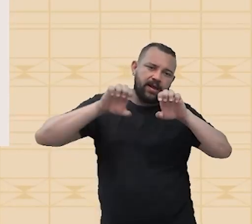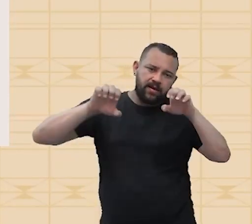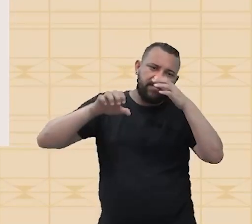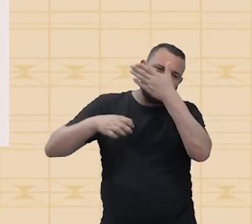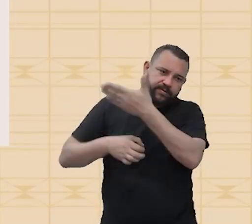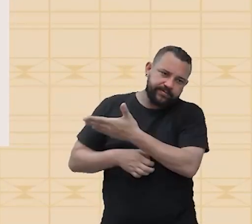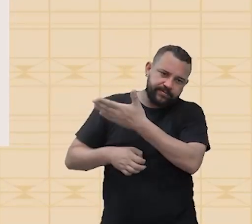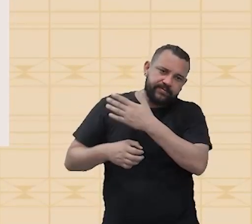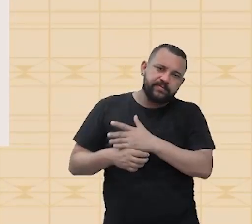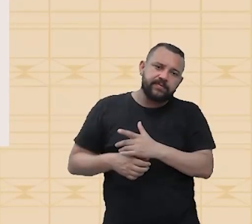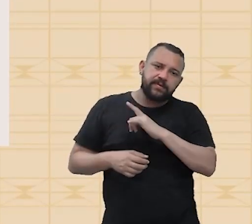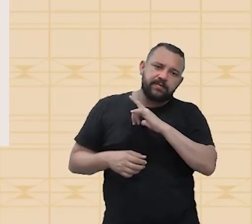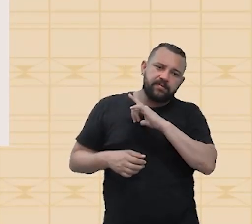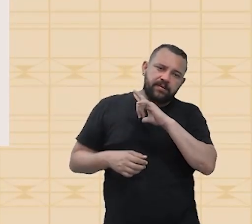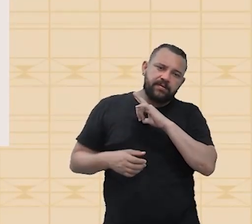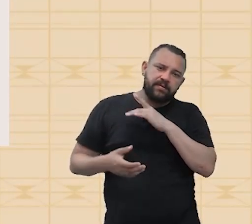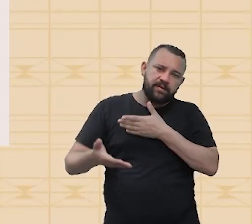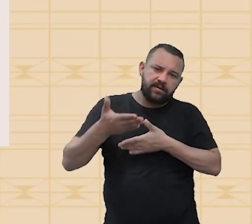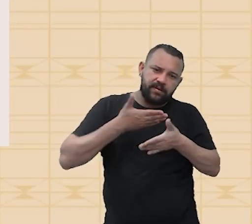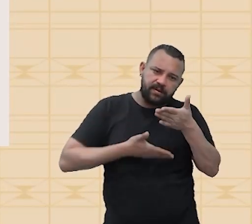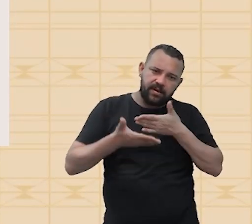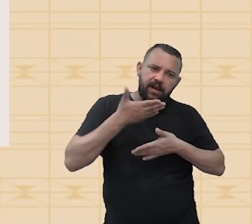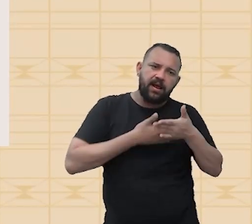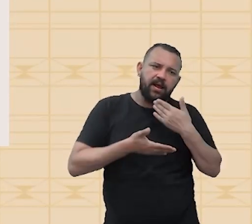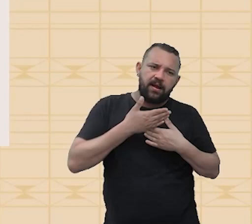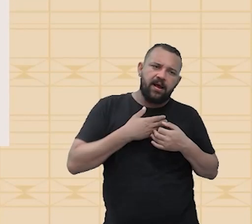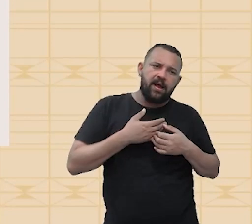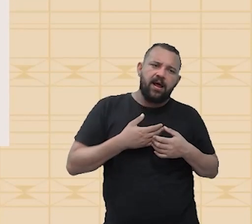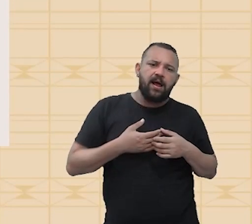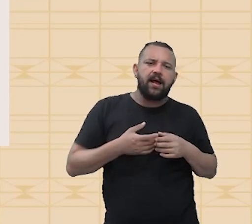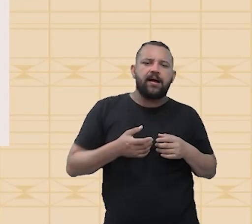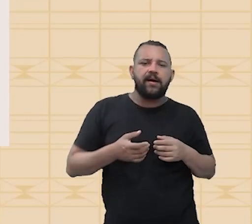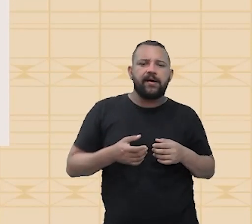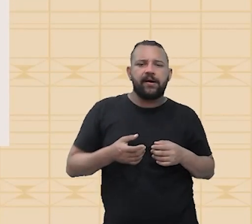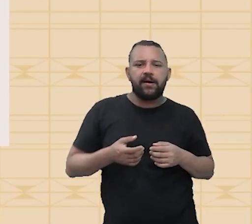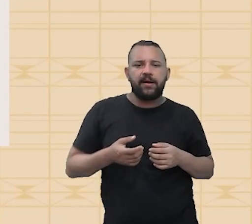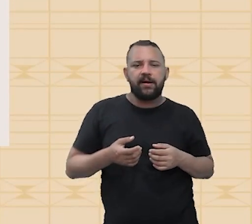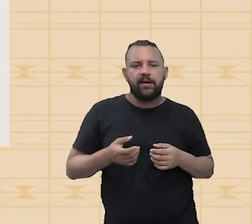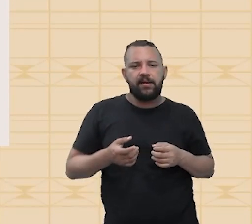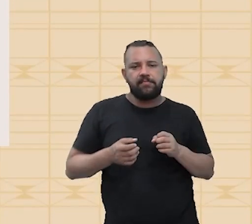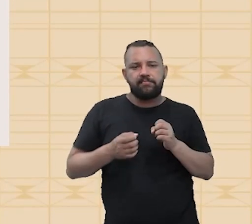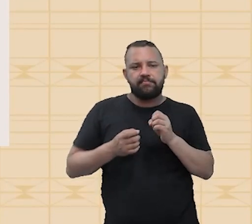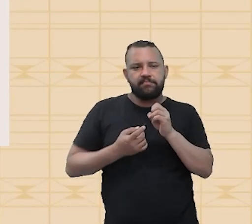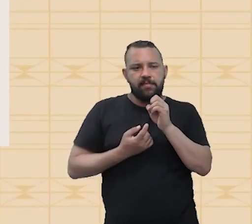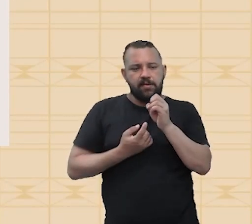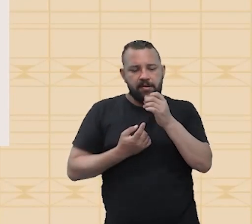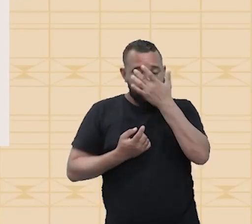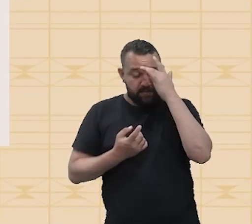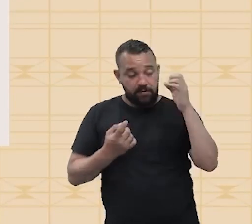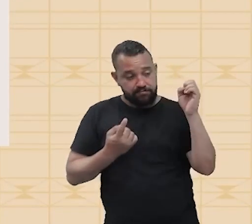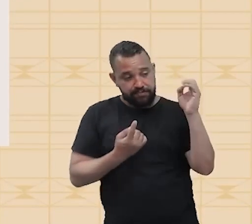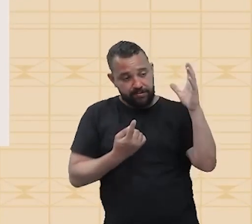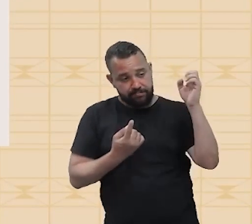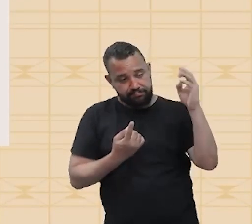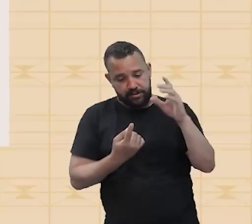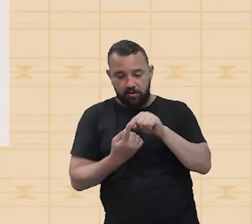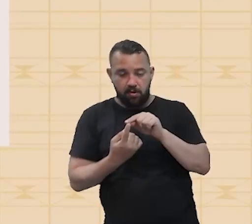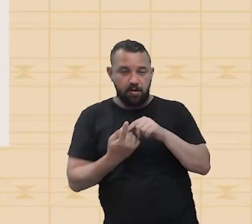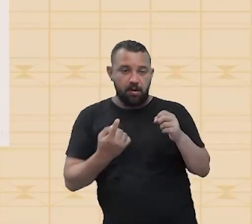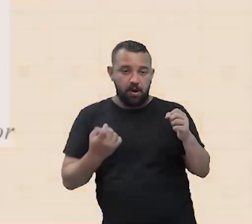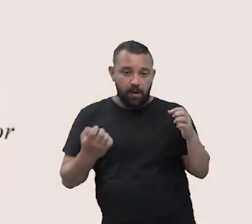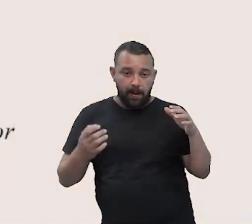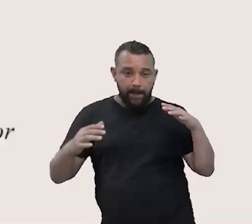dope, ele vai estar associando exatamente essa relação, tanto da fonte, quanto do observador, se aproximando ou se